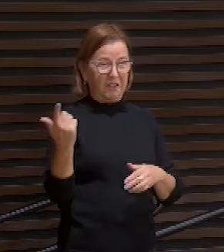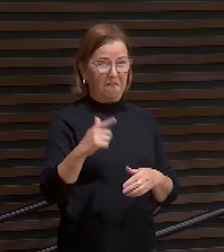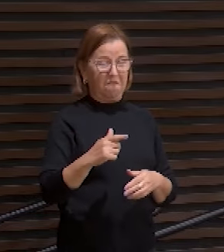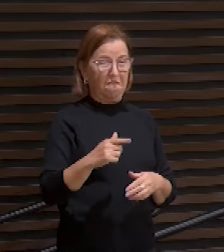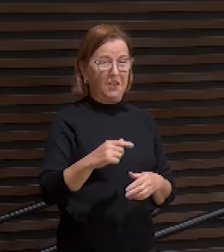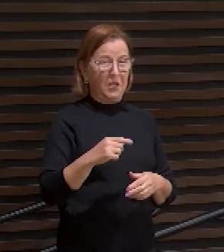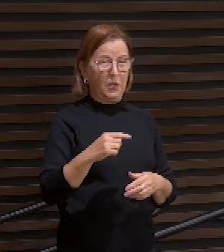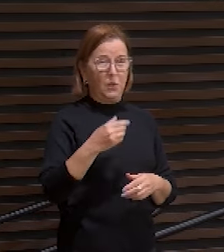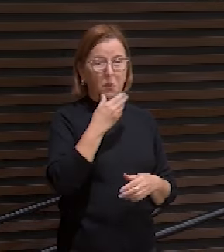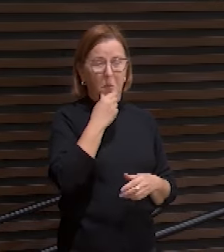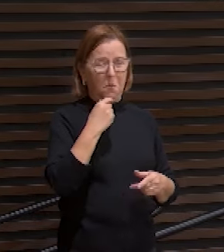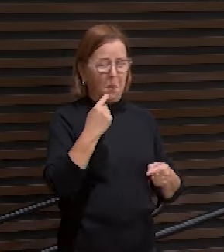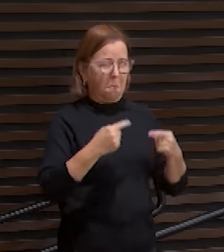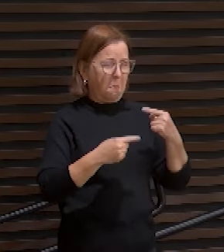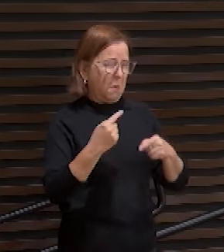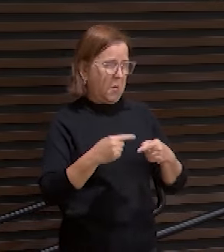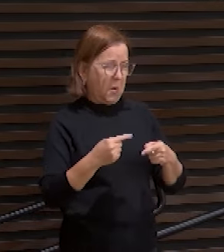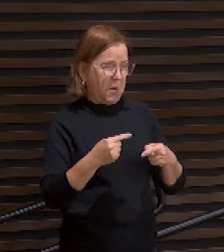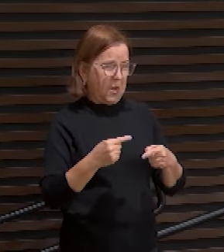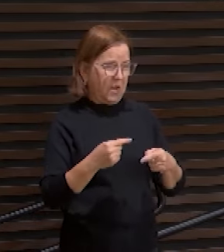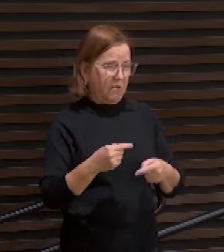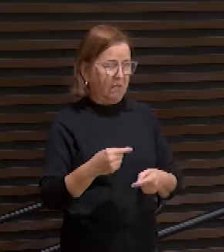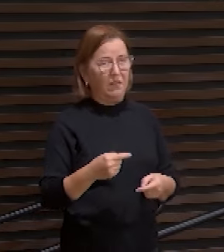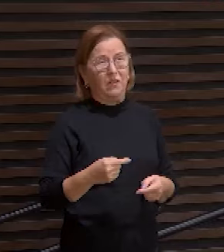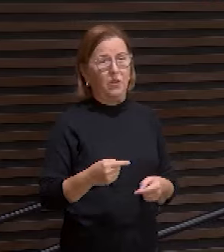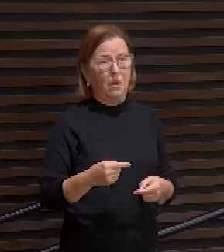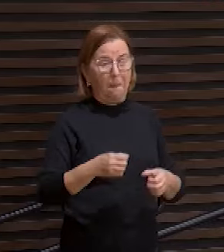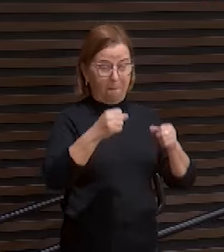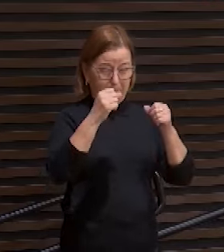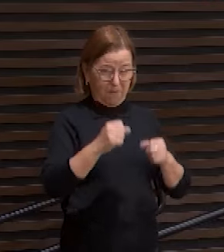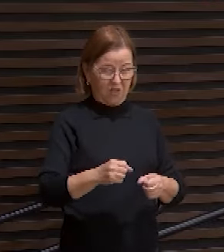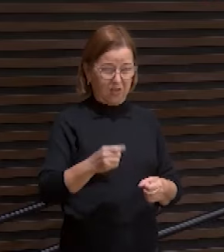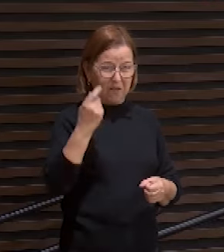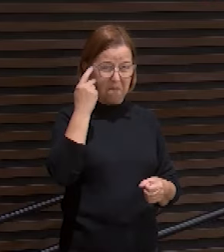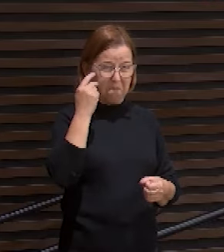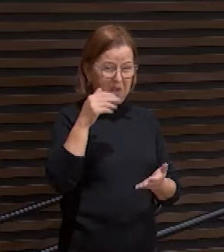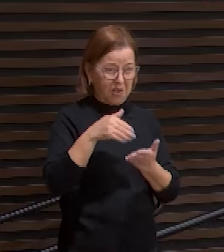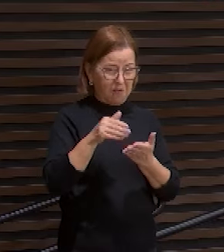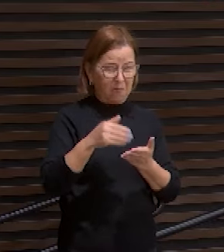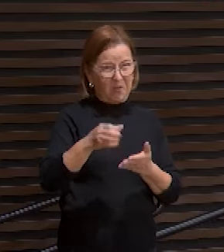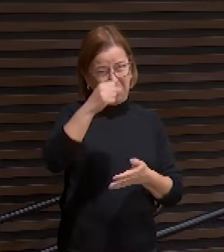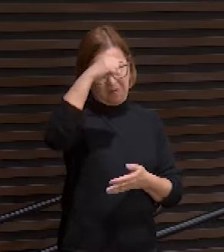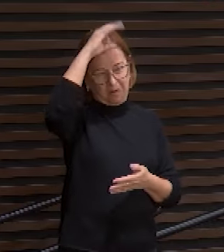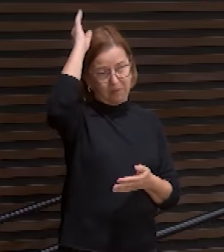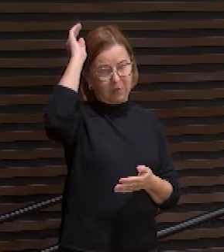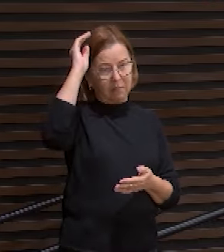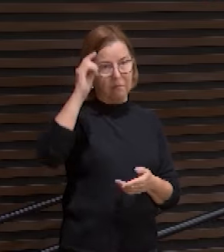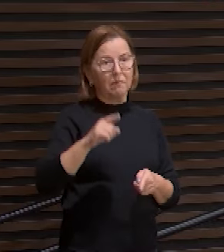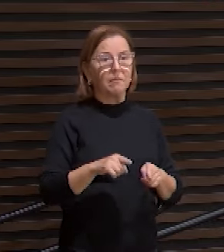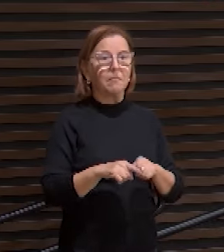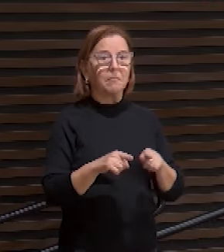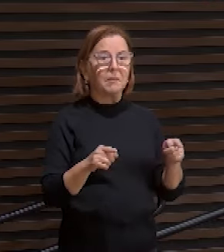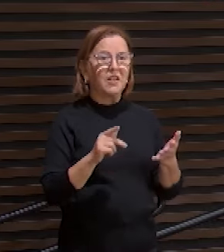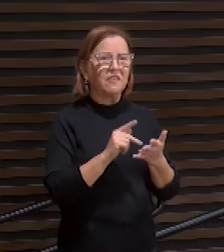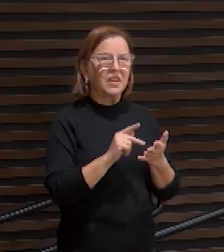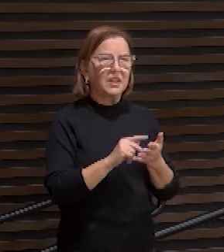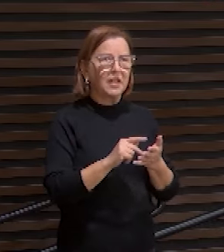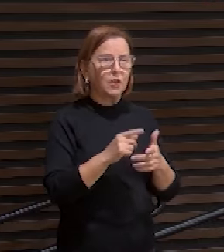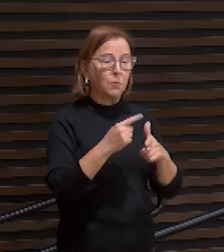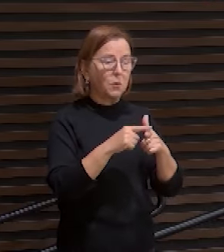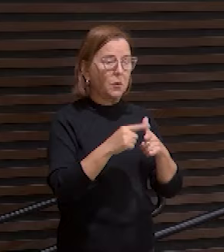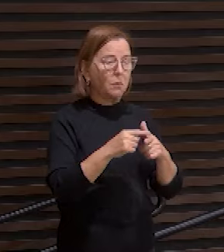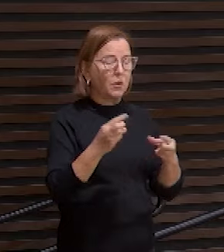expulsasse Roma e os libertasse. Na verdade, meus irmãos, o problema dos judeus não era Roma.